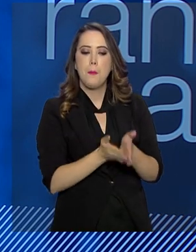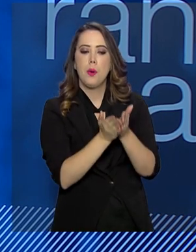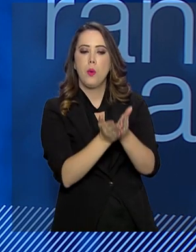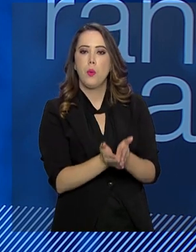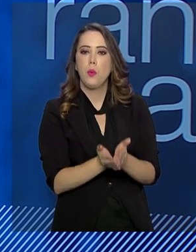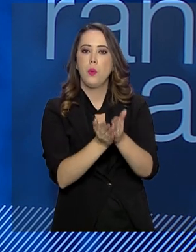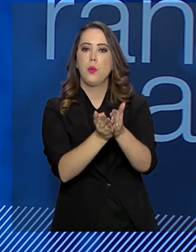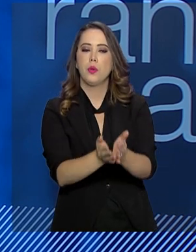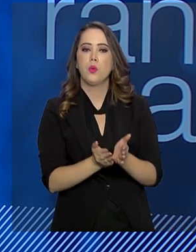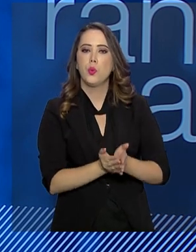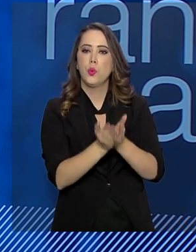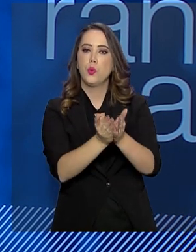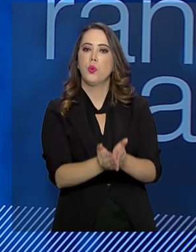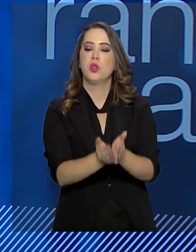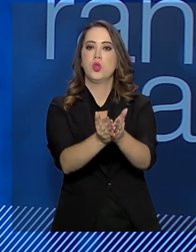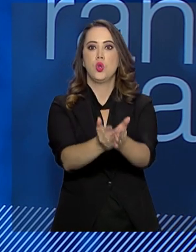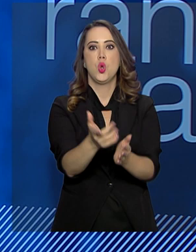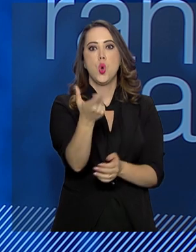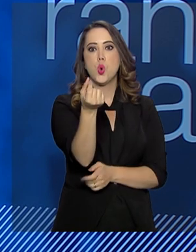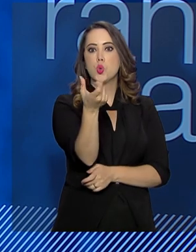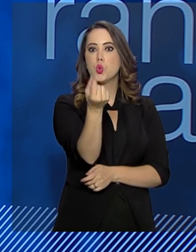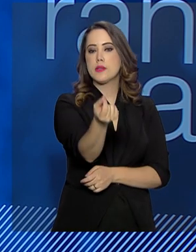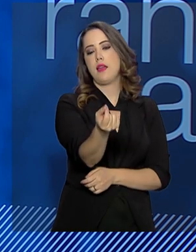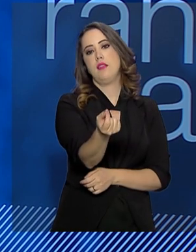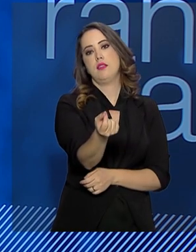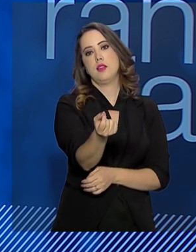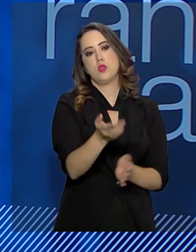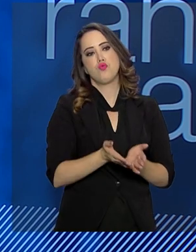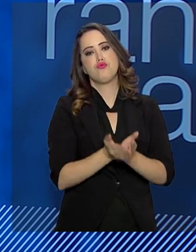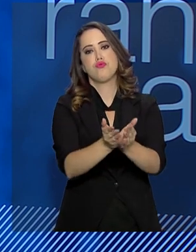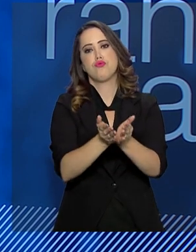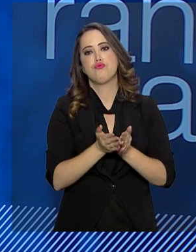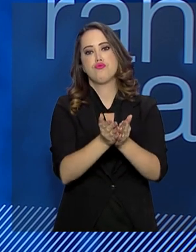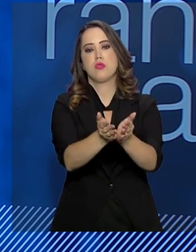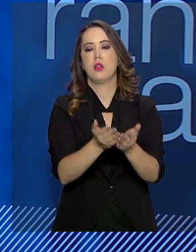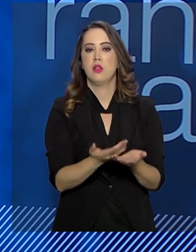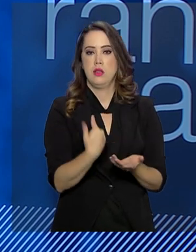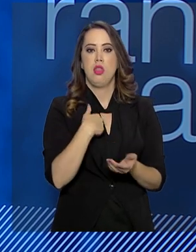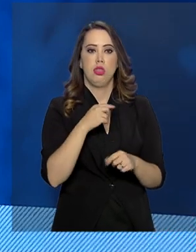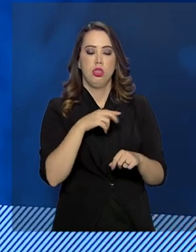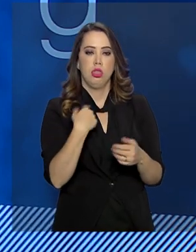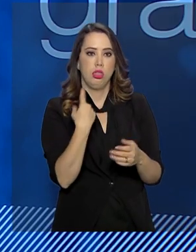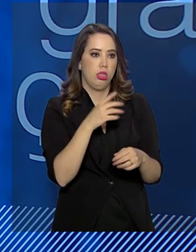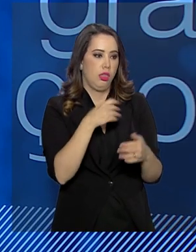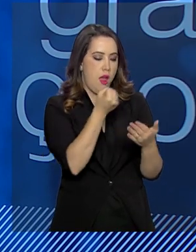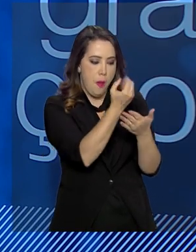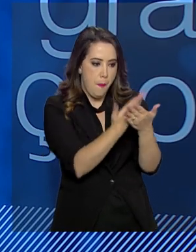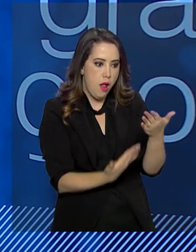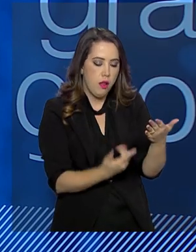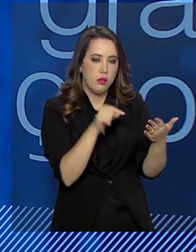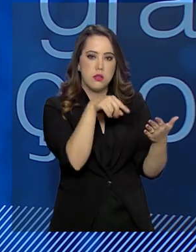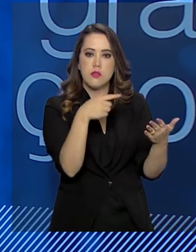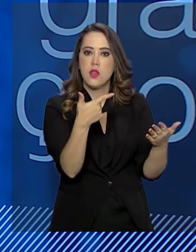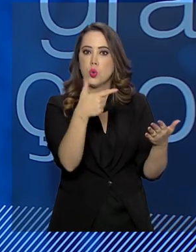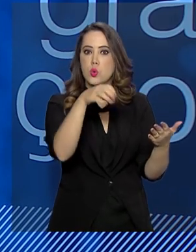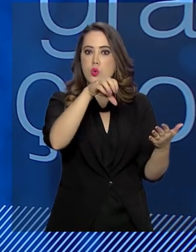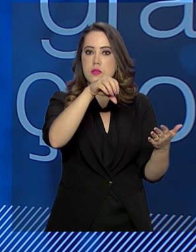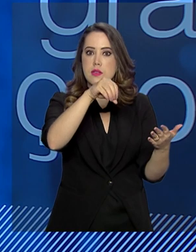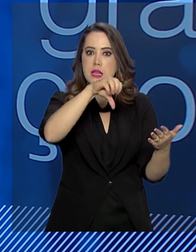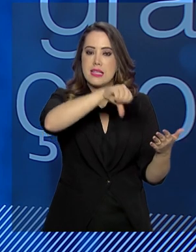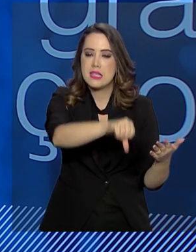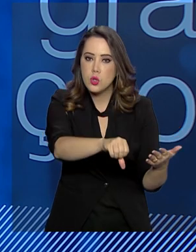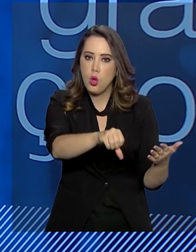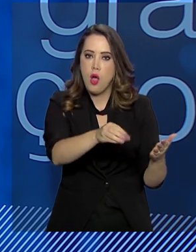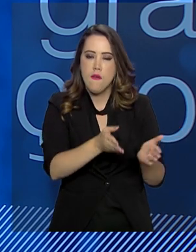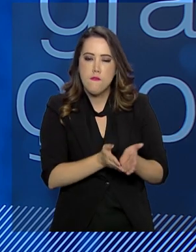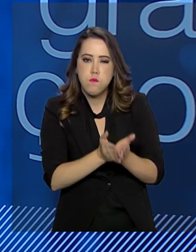200 lanchas. Tem relatórios que, em seis horas do período noturno, passaram 219 lanchas. Cada lancha dessa leva em torno de